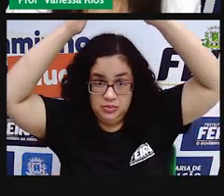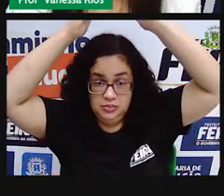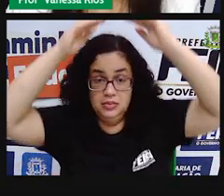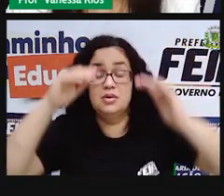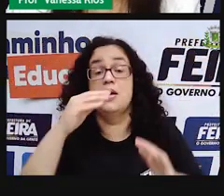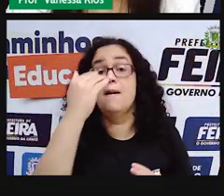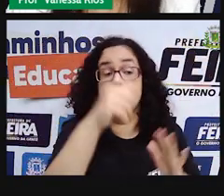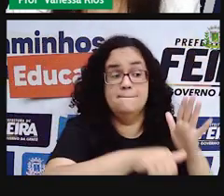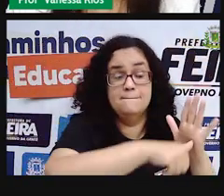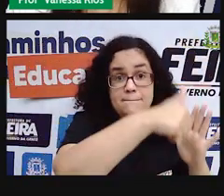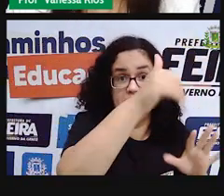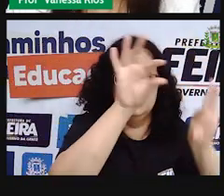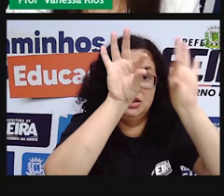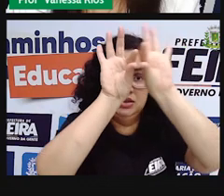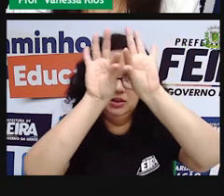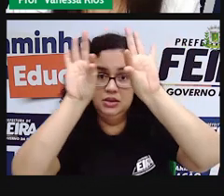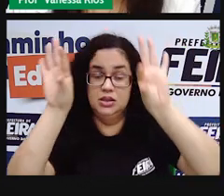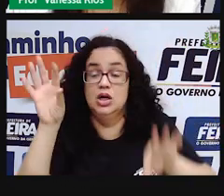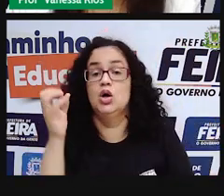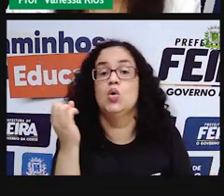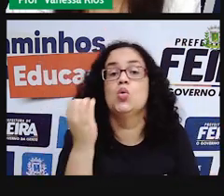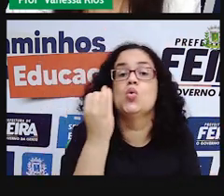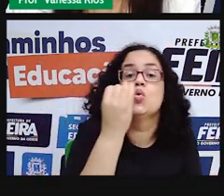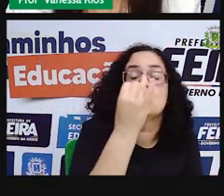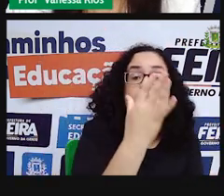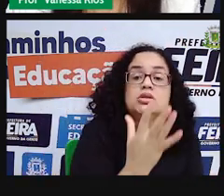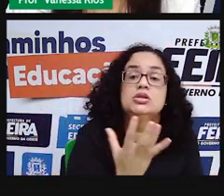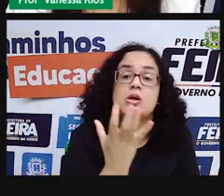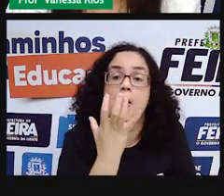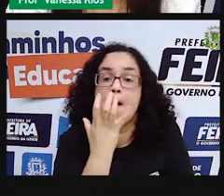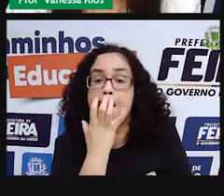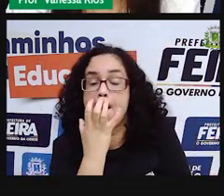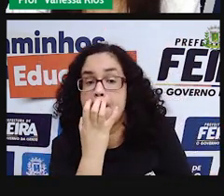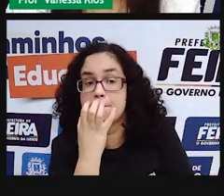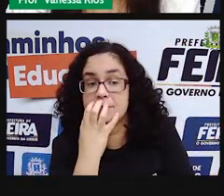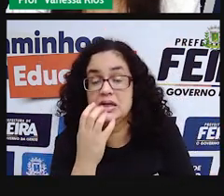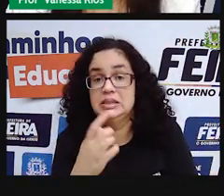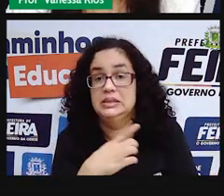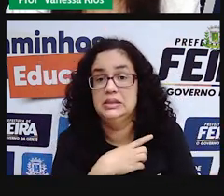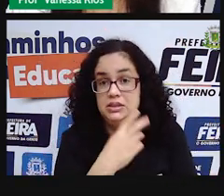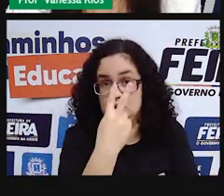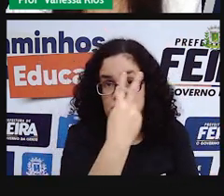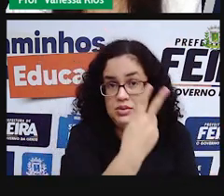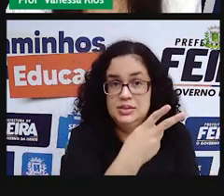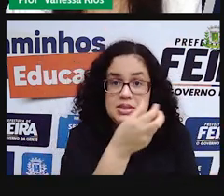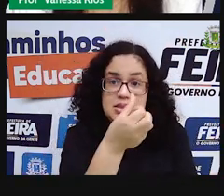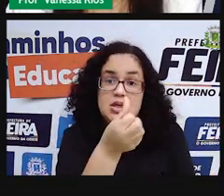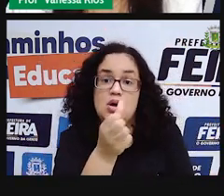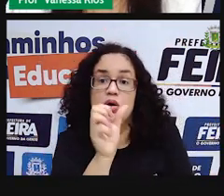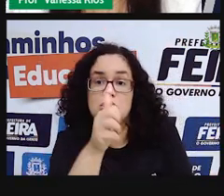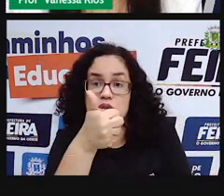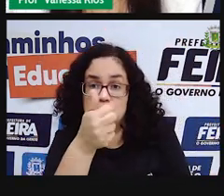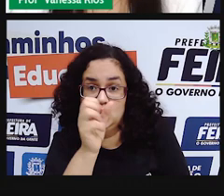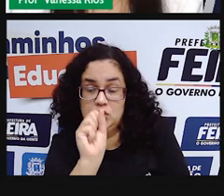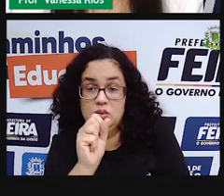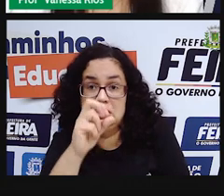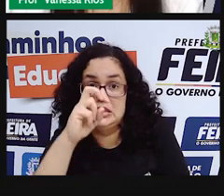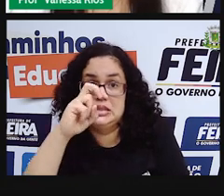linha, a gente observa a quantidade de cachorros. Então, temos lá 2, 6, 18,